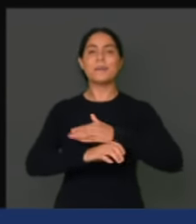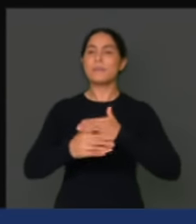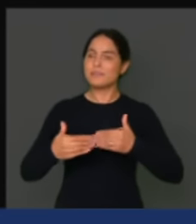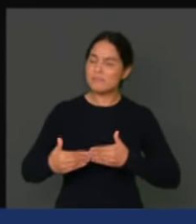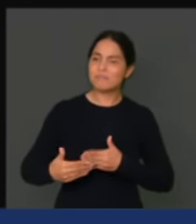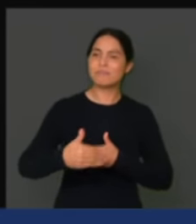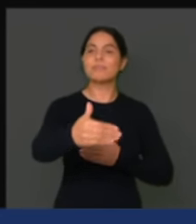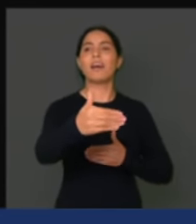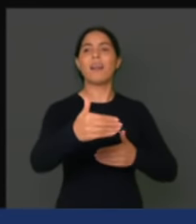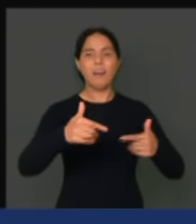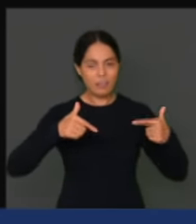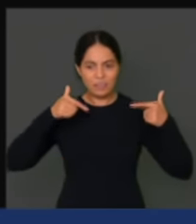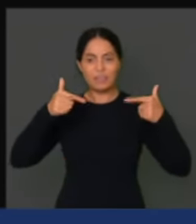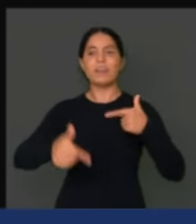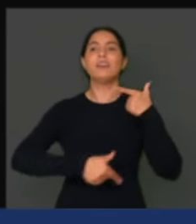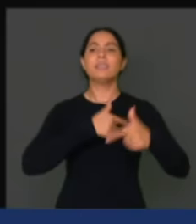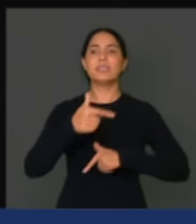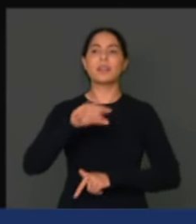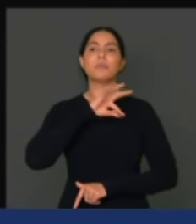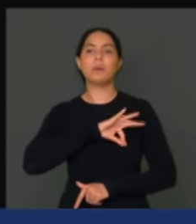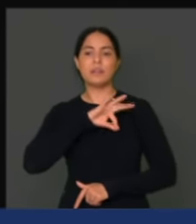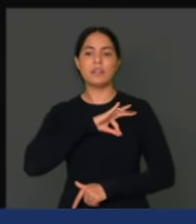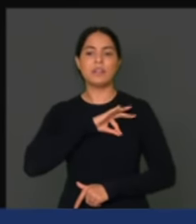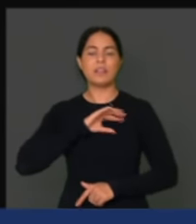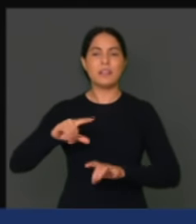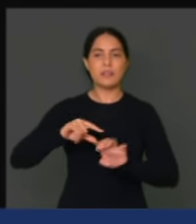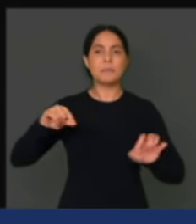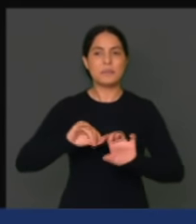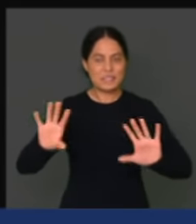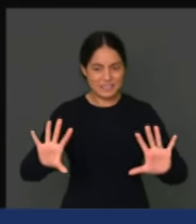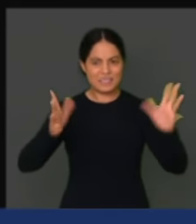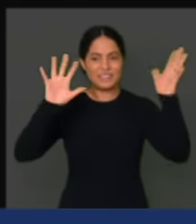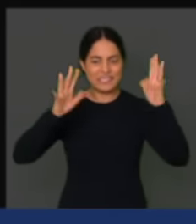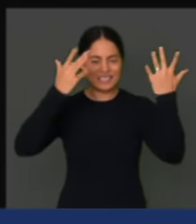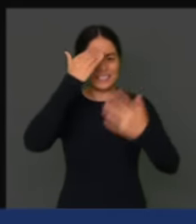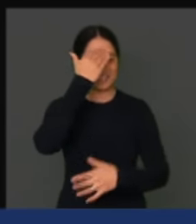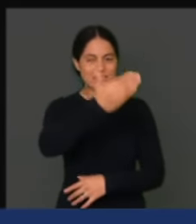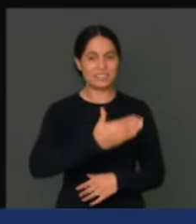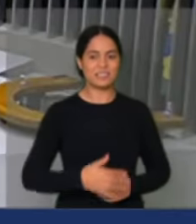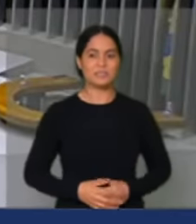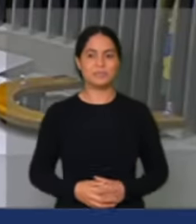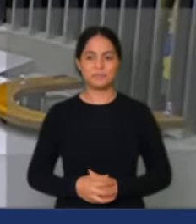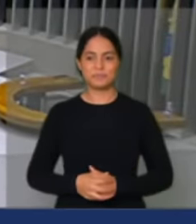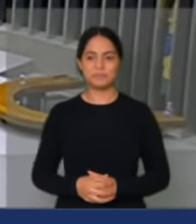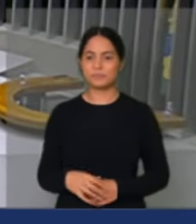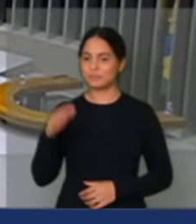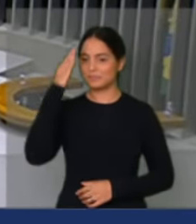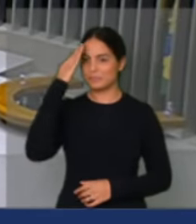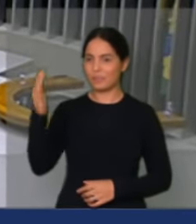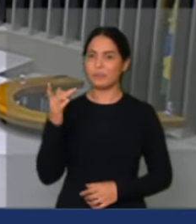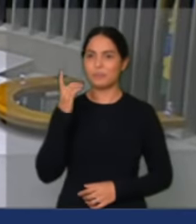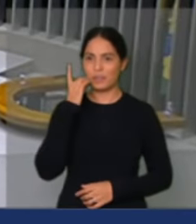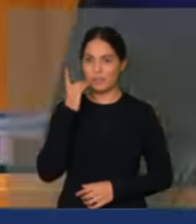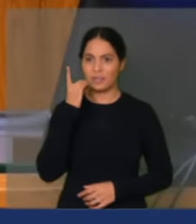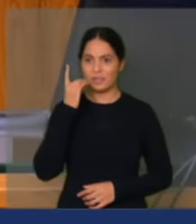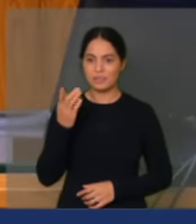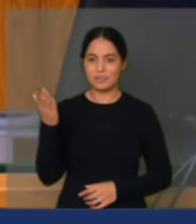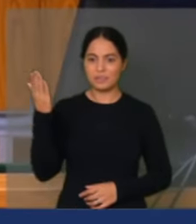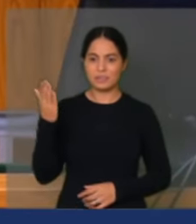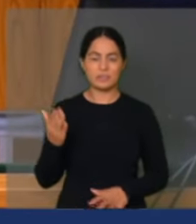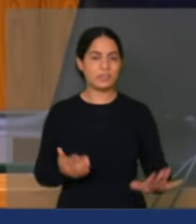frente, gerando emprego e renda. Viva o empreendedorismo no país. Muito obrigado. Muito obrigado, deputado Otávio Leite.